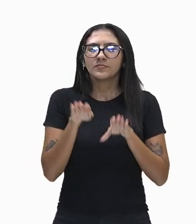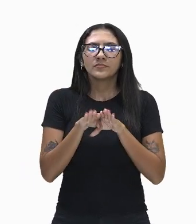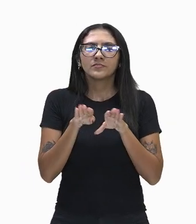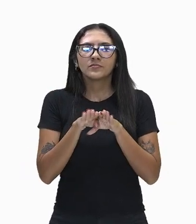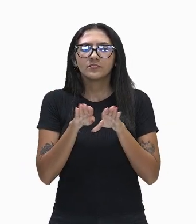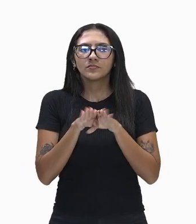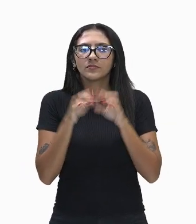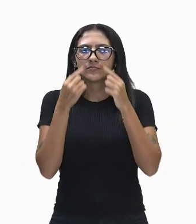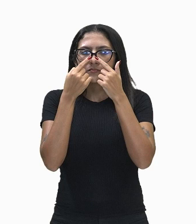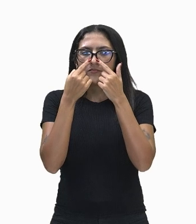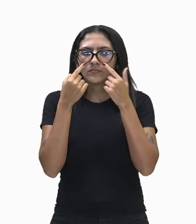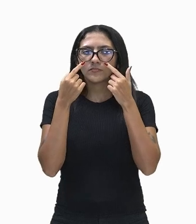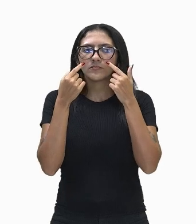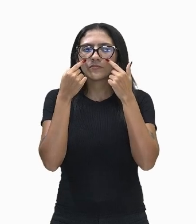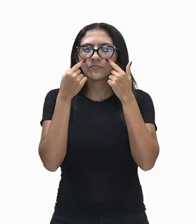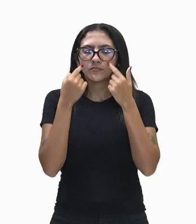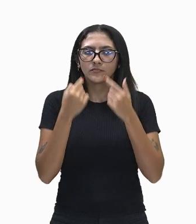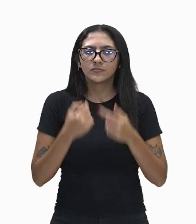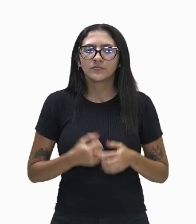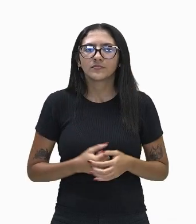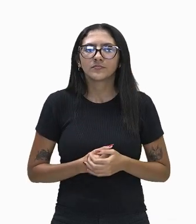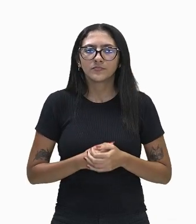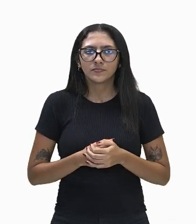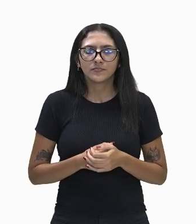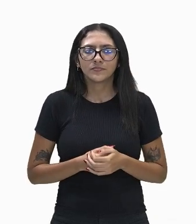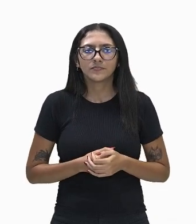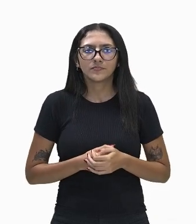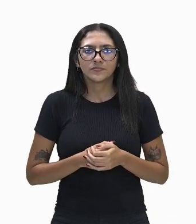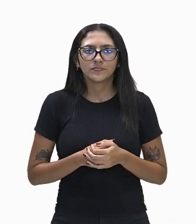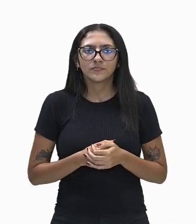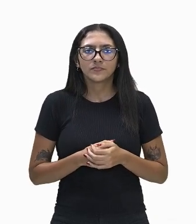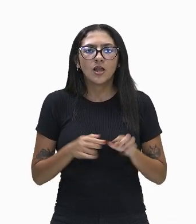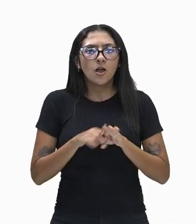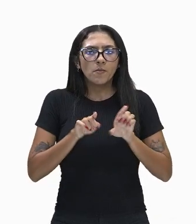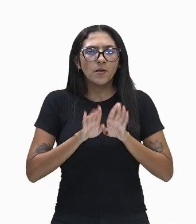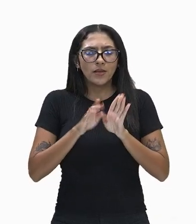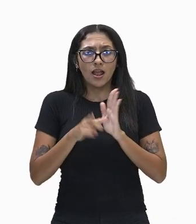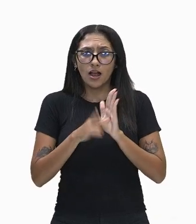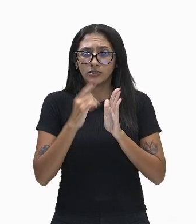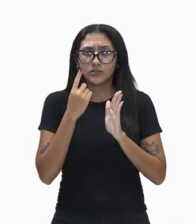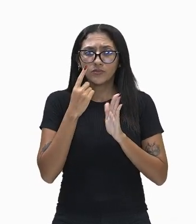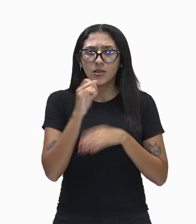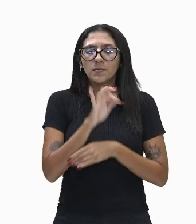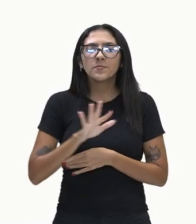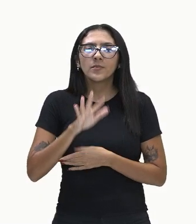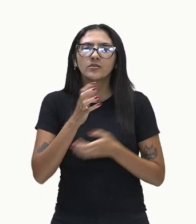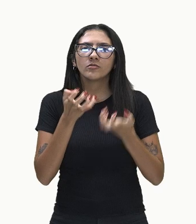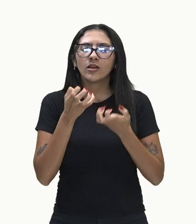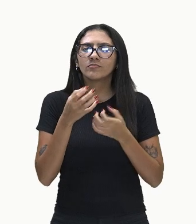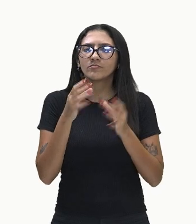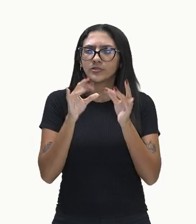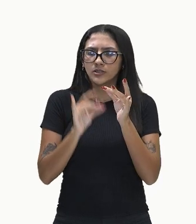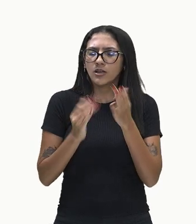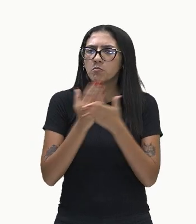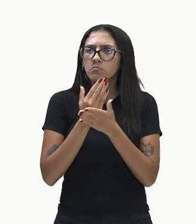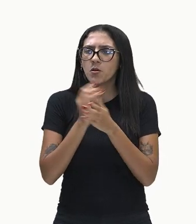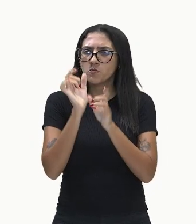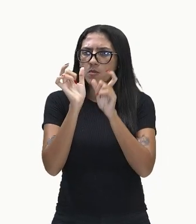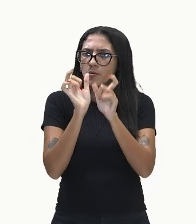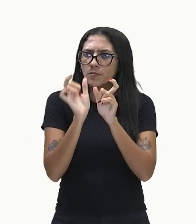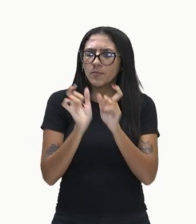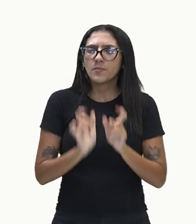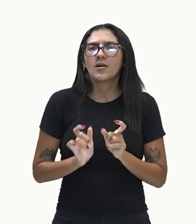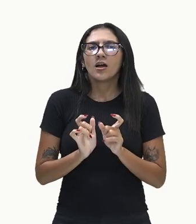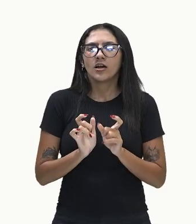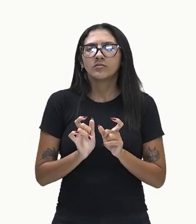através do nervo olfativo. Tá bom? Antes de nós observarmos a imagem, eu quero destacar algumas palavras para vocês, eu vou